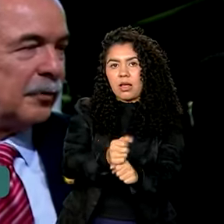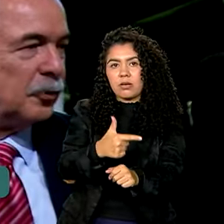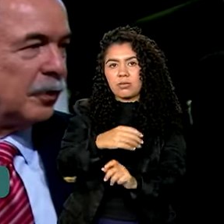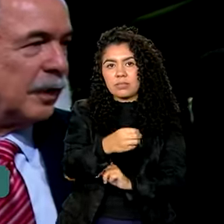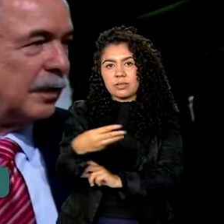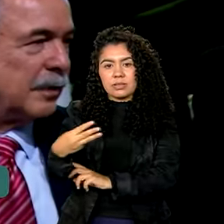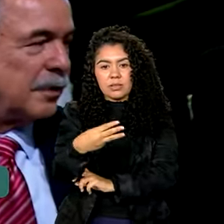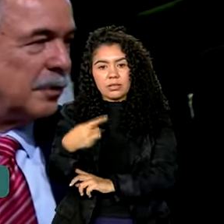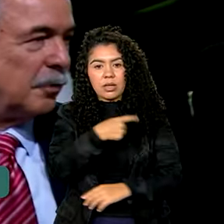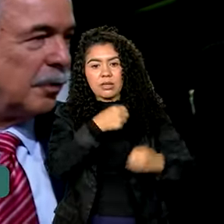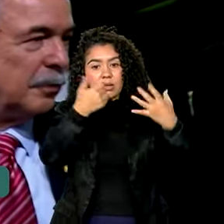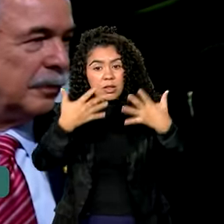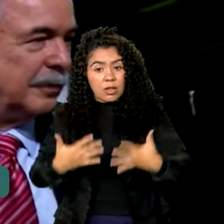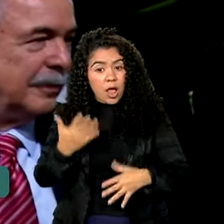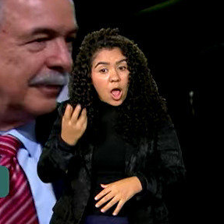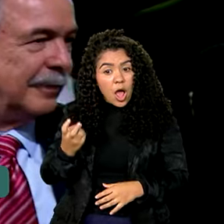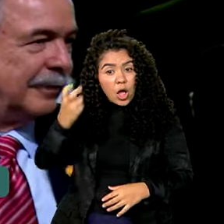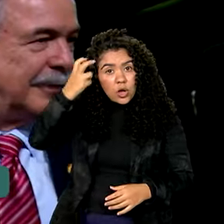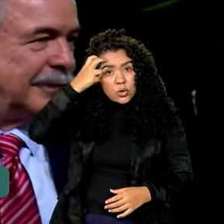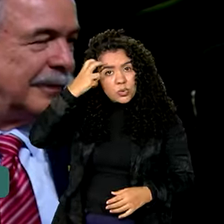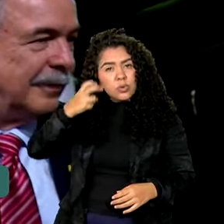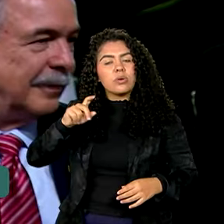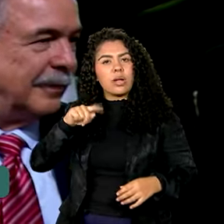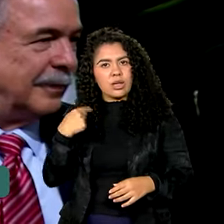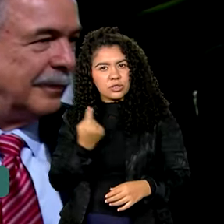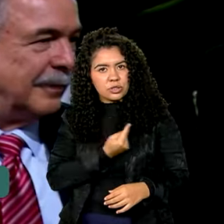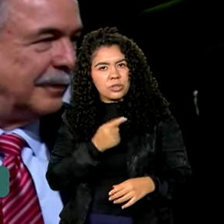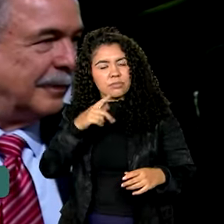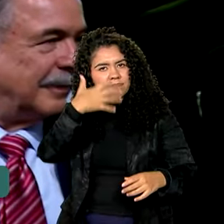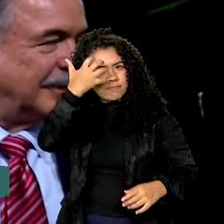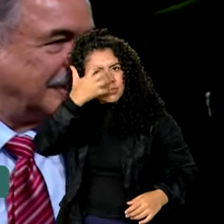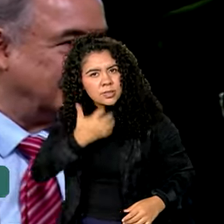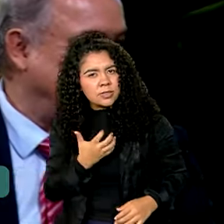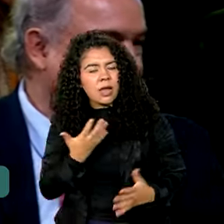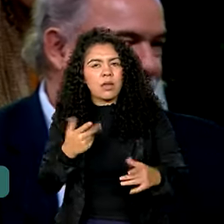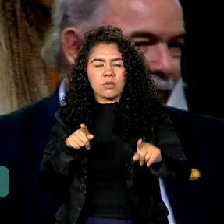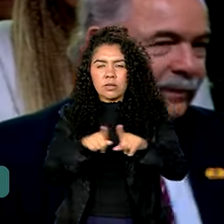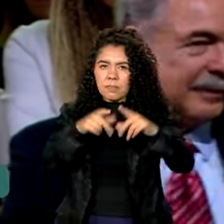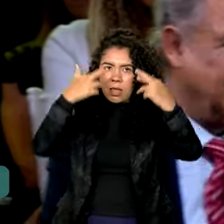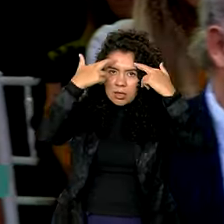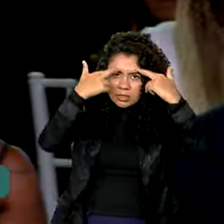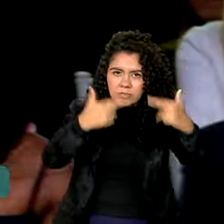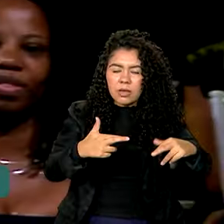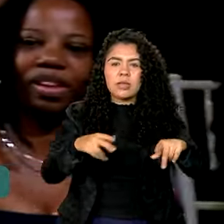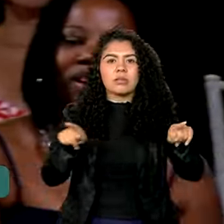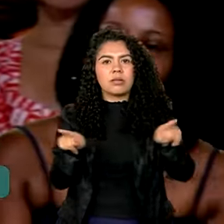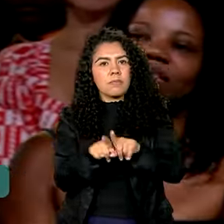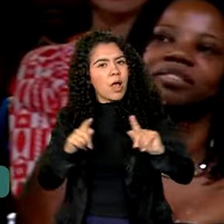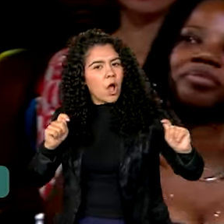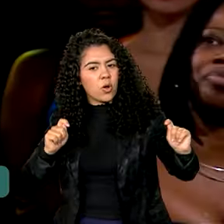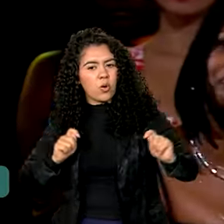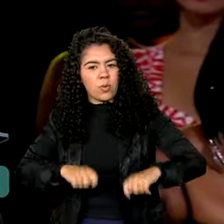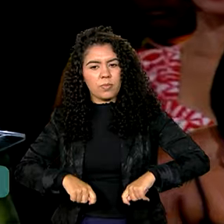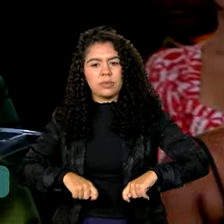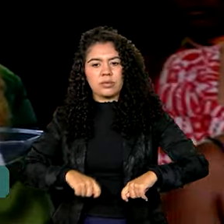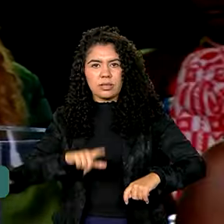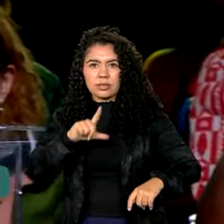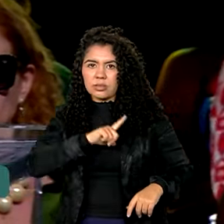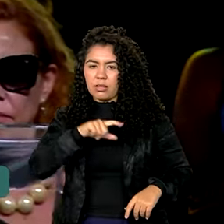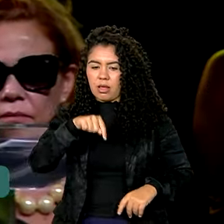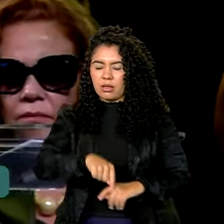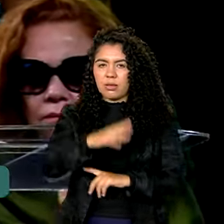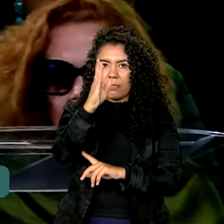tratar a cultura com a seriedade, com respeito e que a competência que ela tem tratada no Brasil,